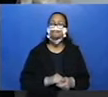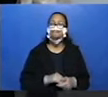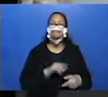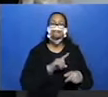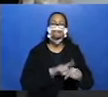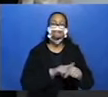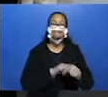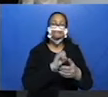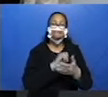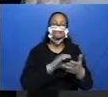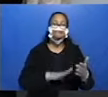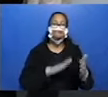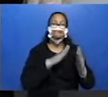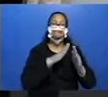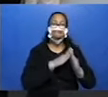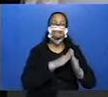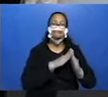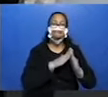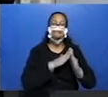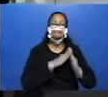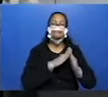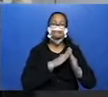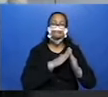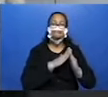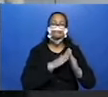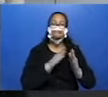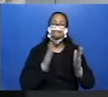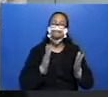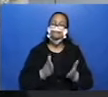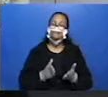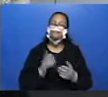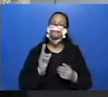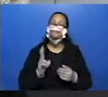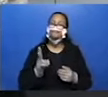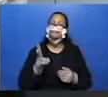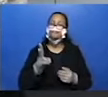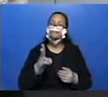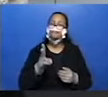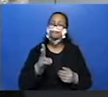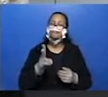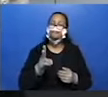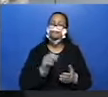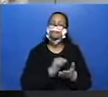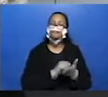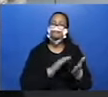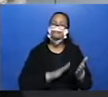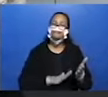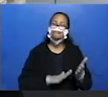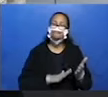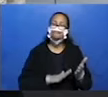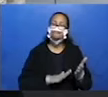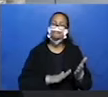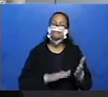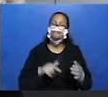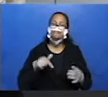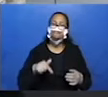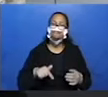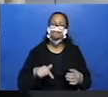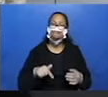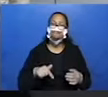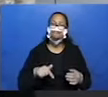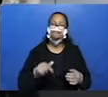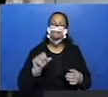Hora da tarefa. Agora, nós vamos continuar, né? Nós tínhamos parado na atividade 6, nós vamos fazer de 7,